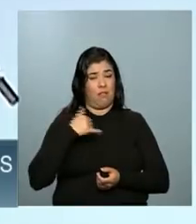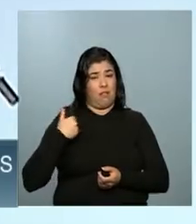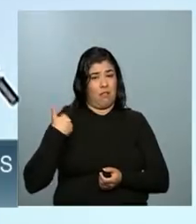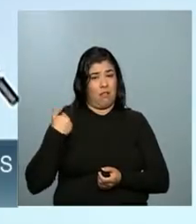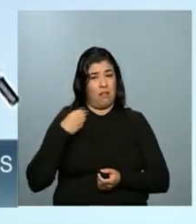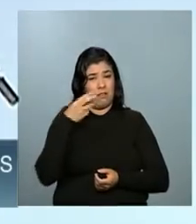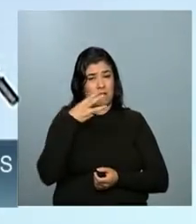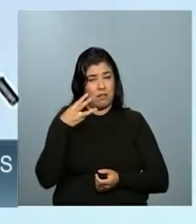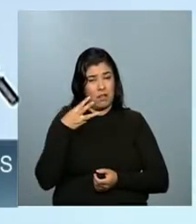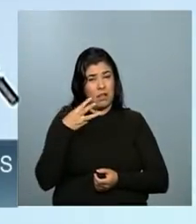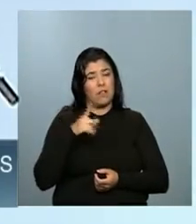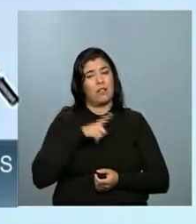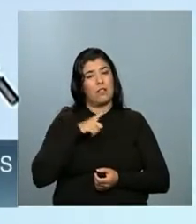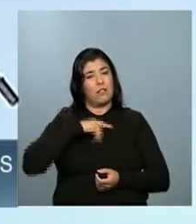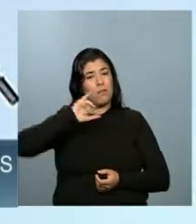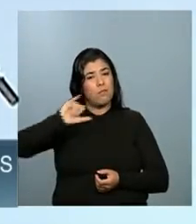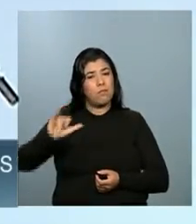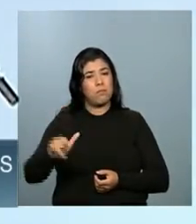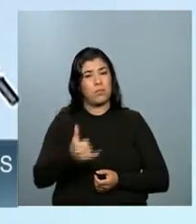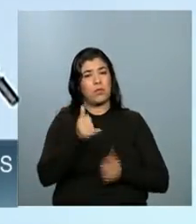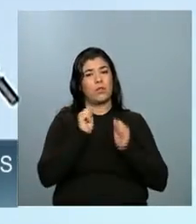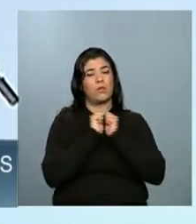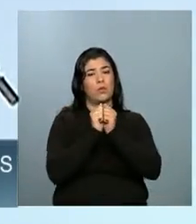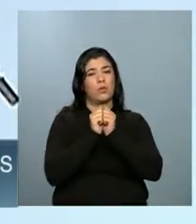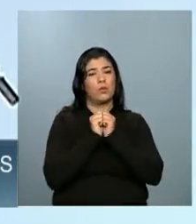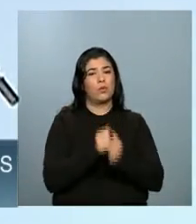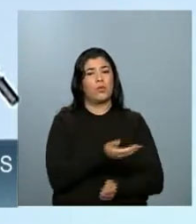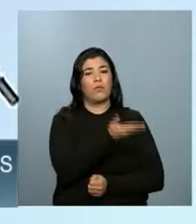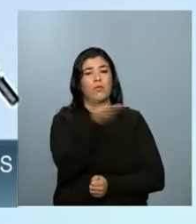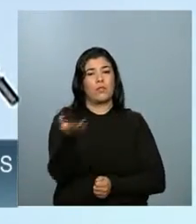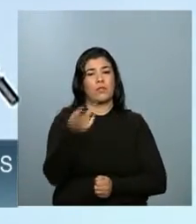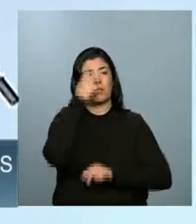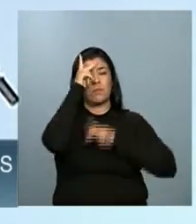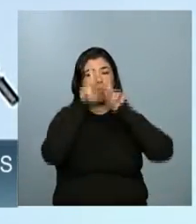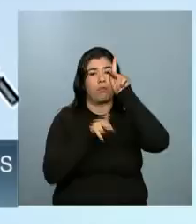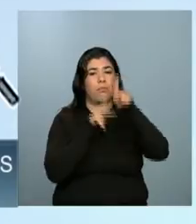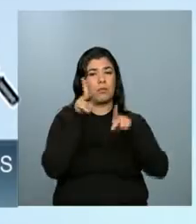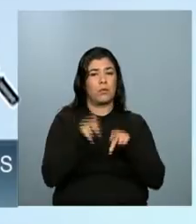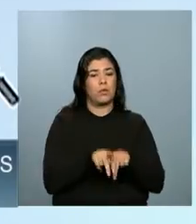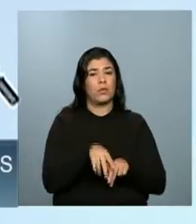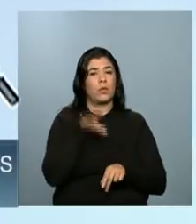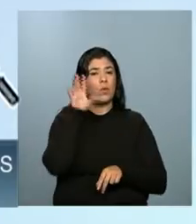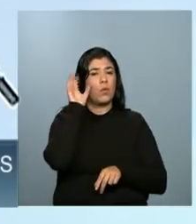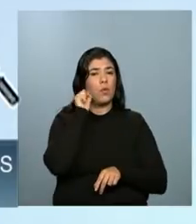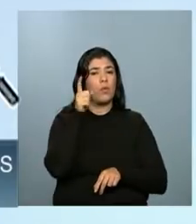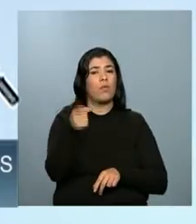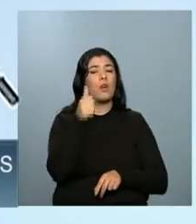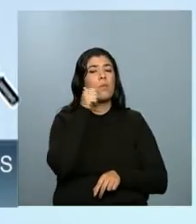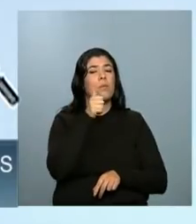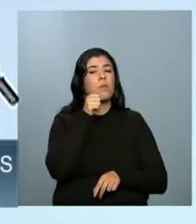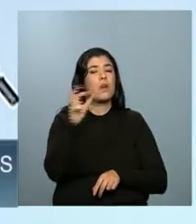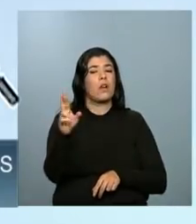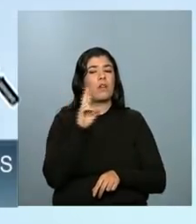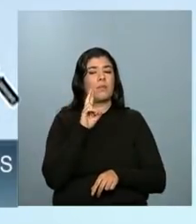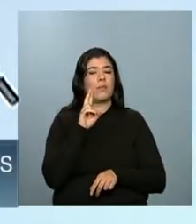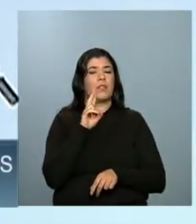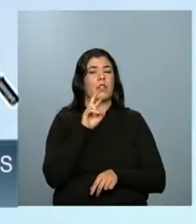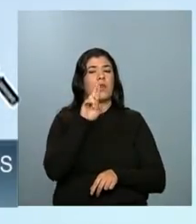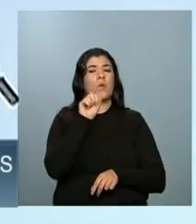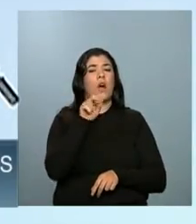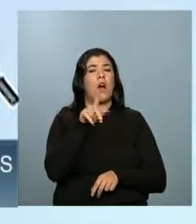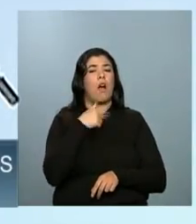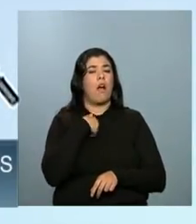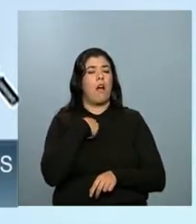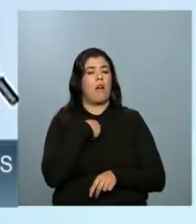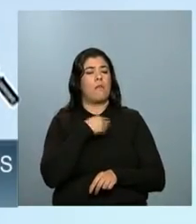ter a oportunidade de estar aqui frente ao meu povo. Ouvi de uma senhora que falou, Raul, a vida